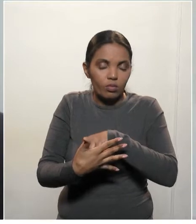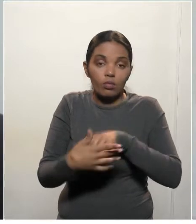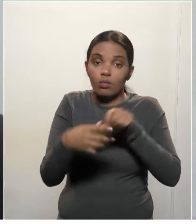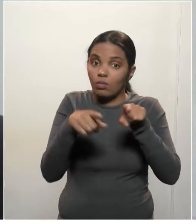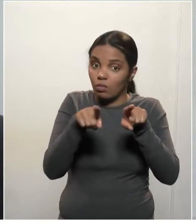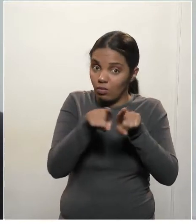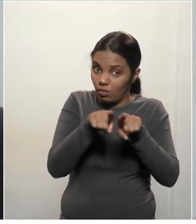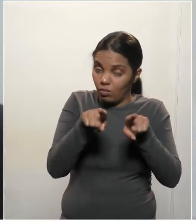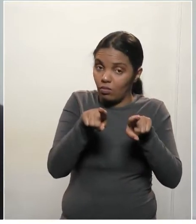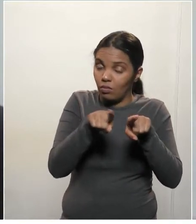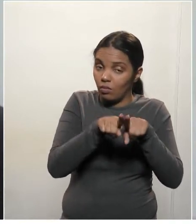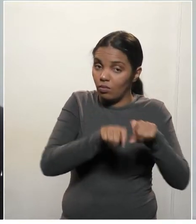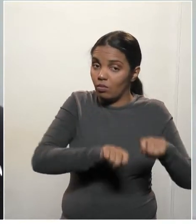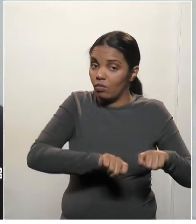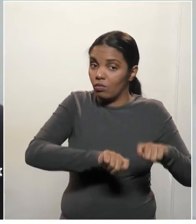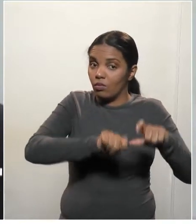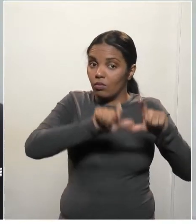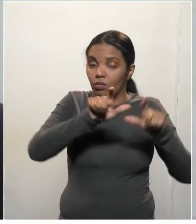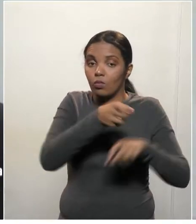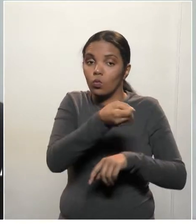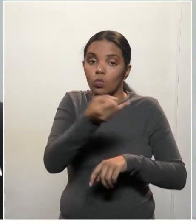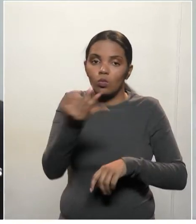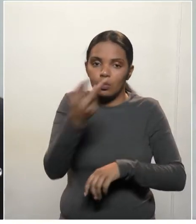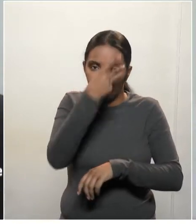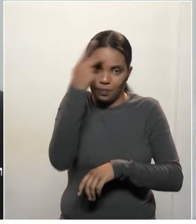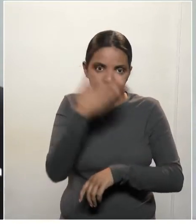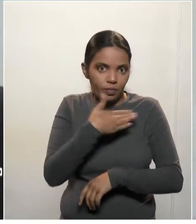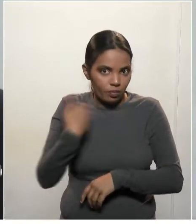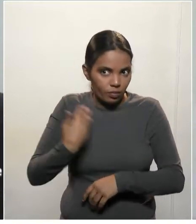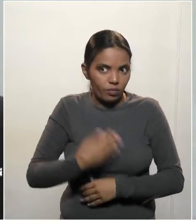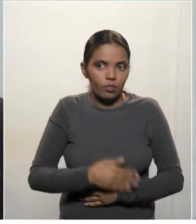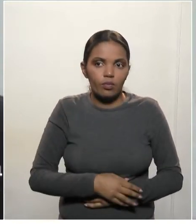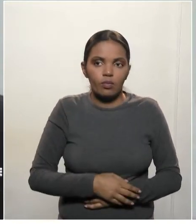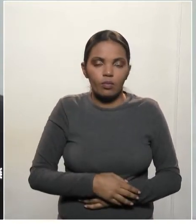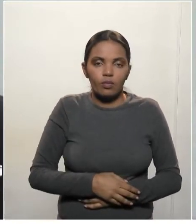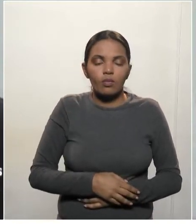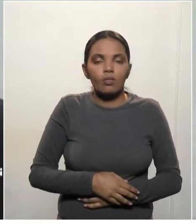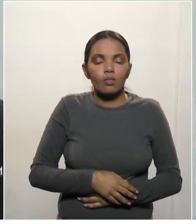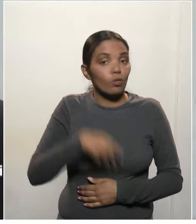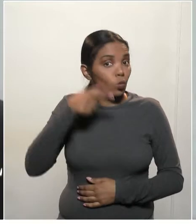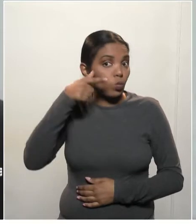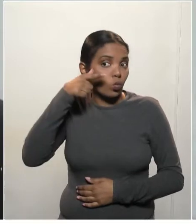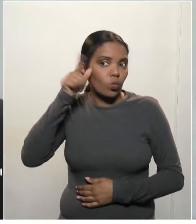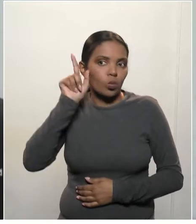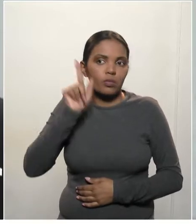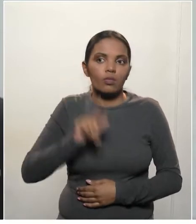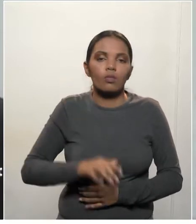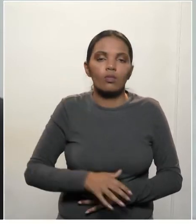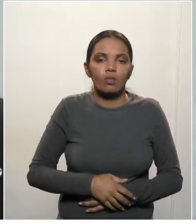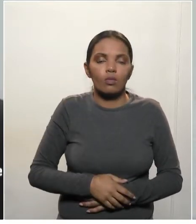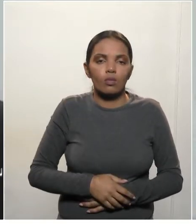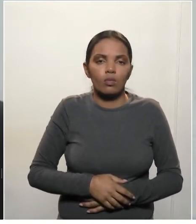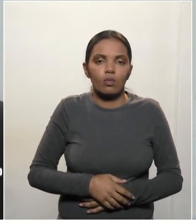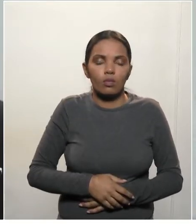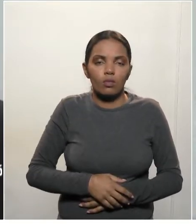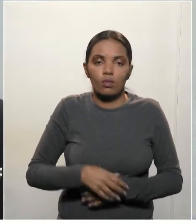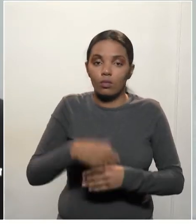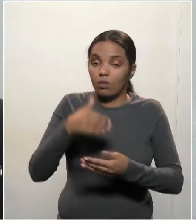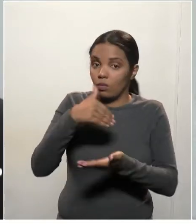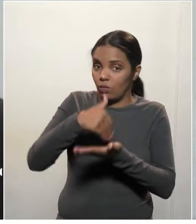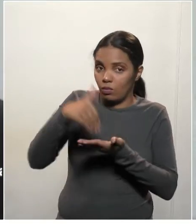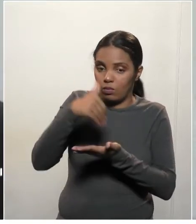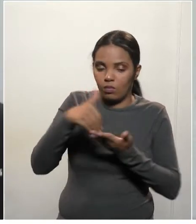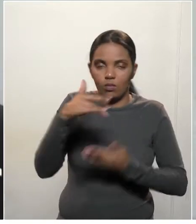também houve um aumento no número de mortes. No dia de ontem, a Secretaria de Saúde,